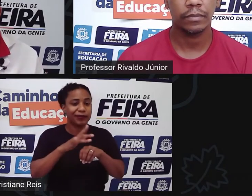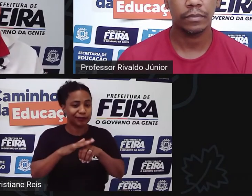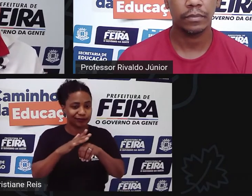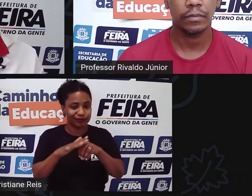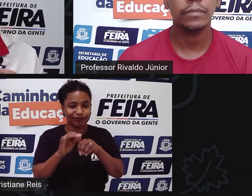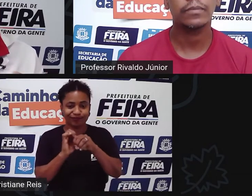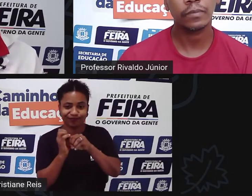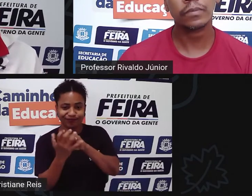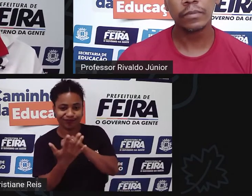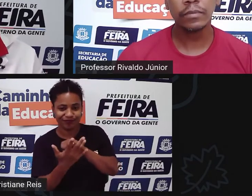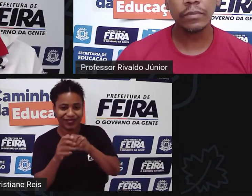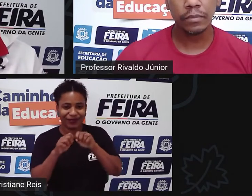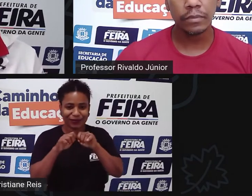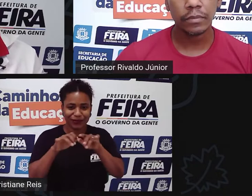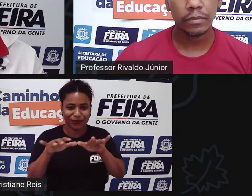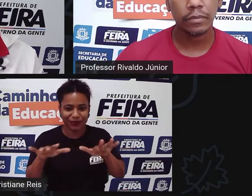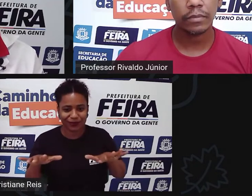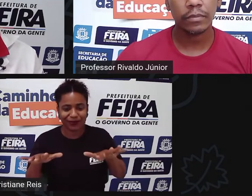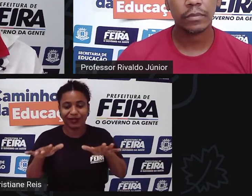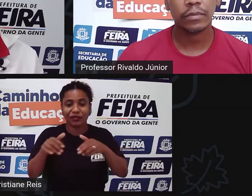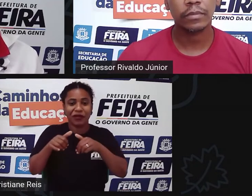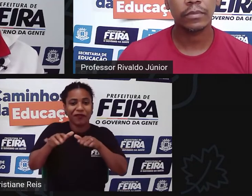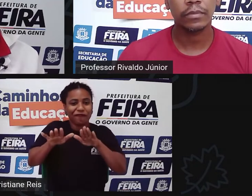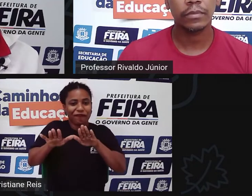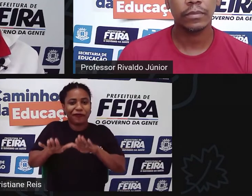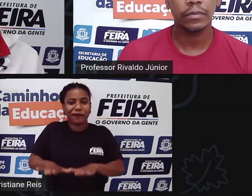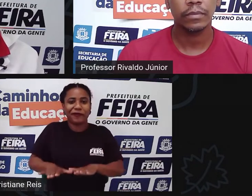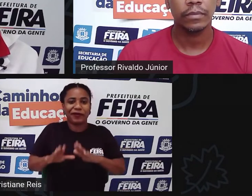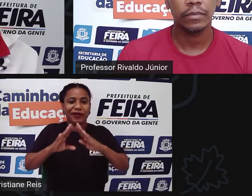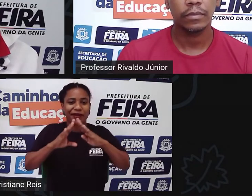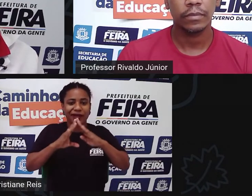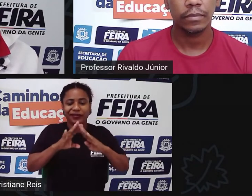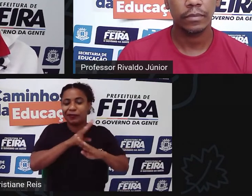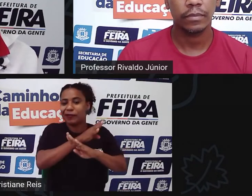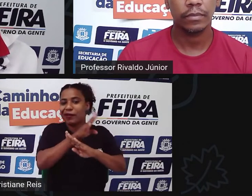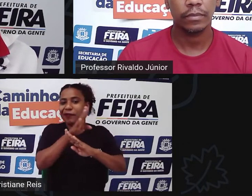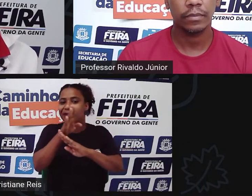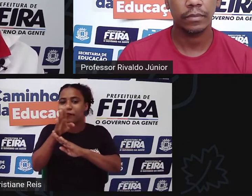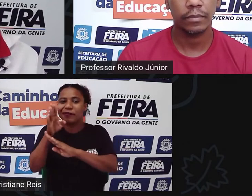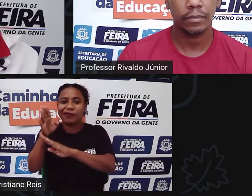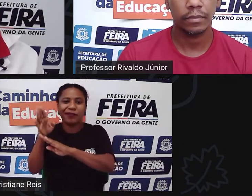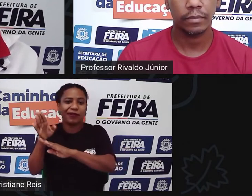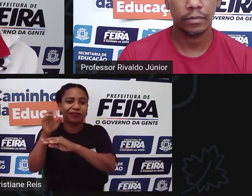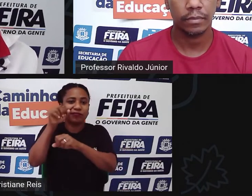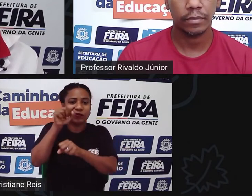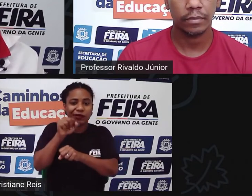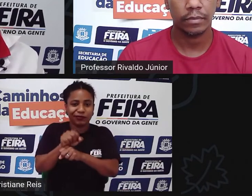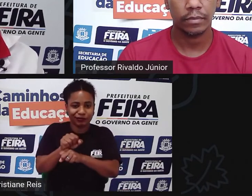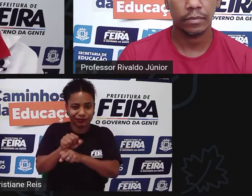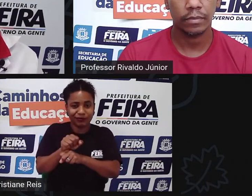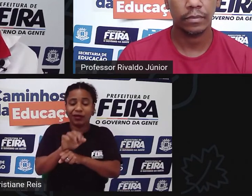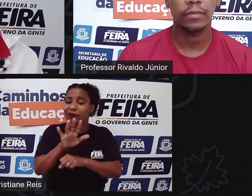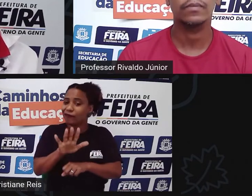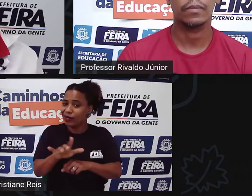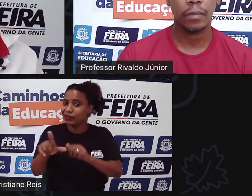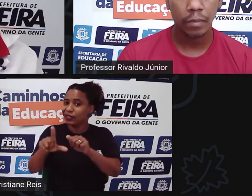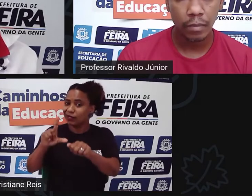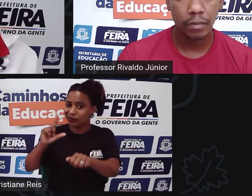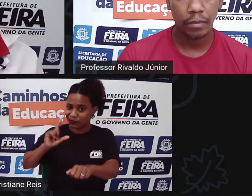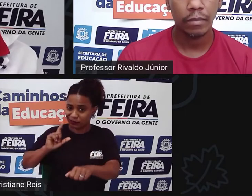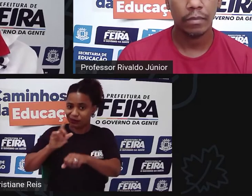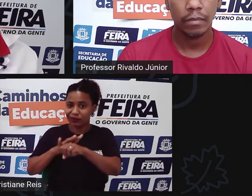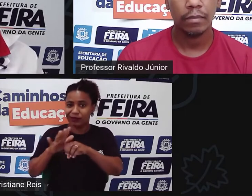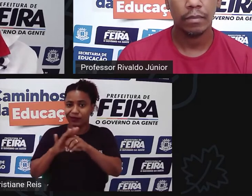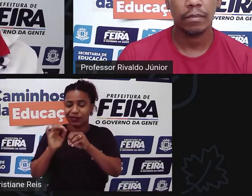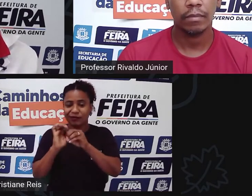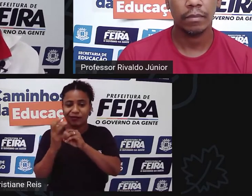ficou mais em casa, a gente deixou de frequentar alguns espaços. Porém, esse cenário já não era tão diferente assim antes da pandemia, né?